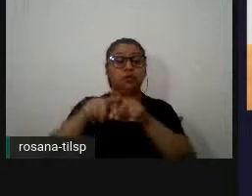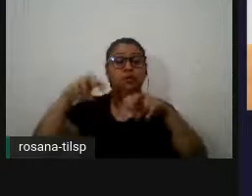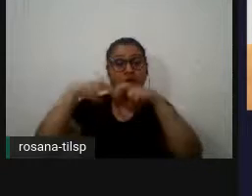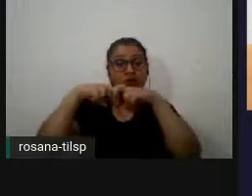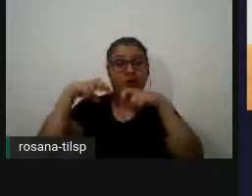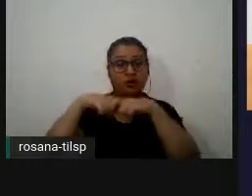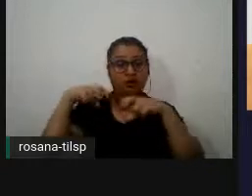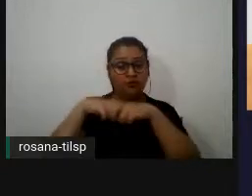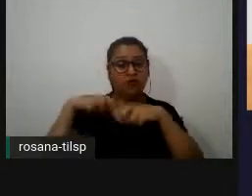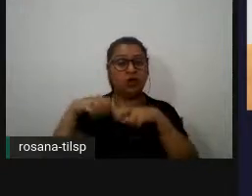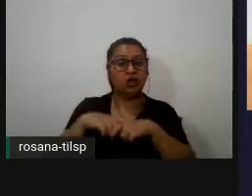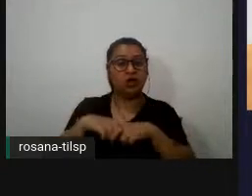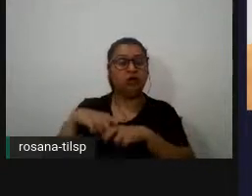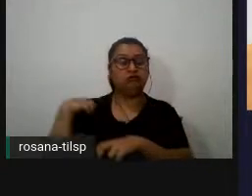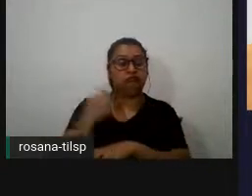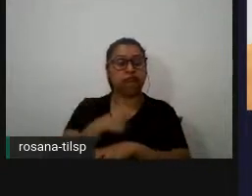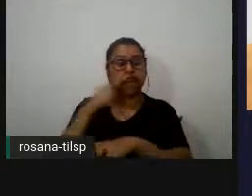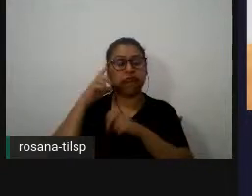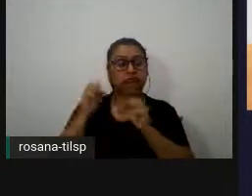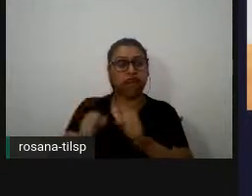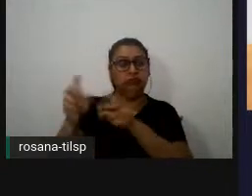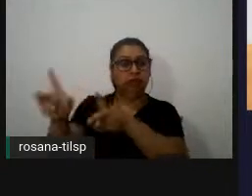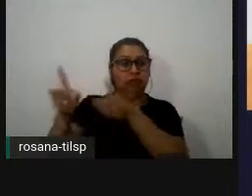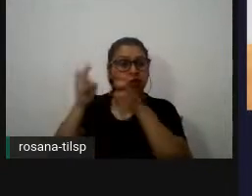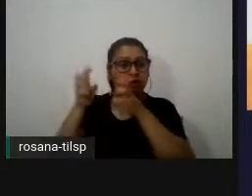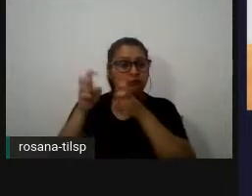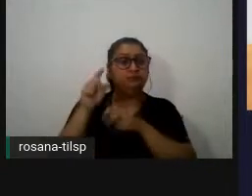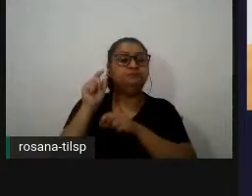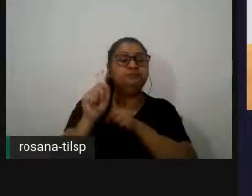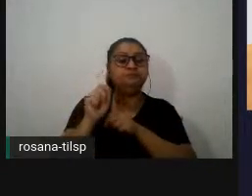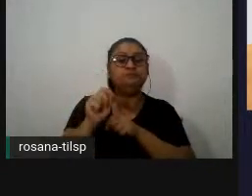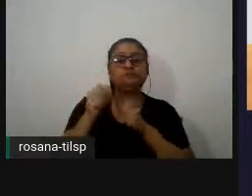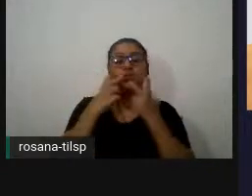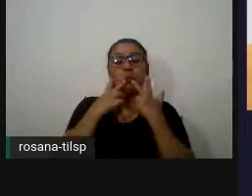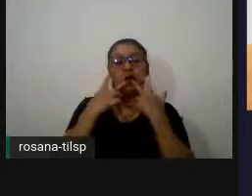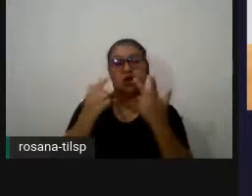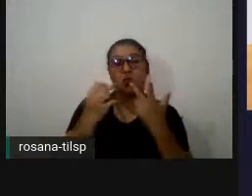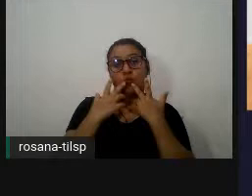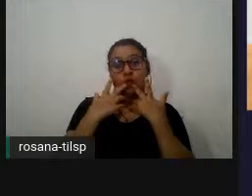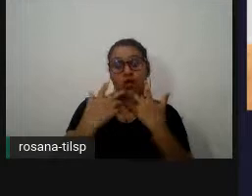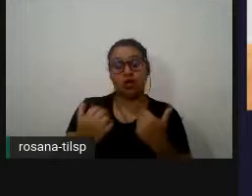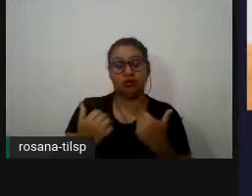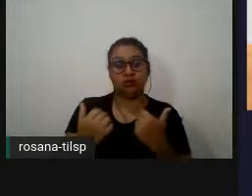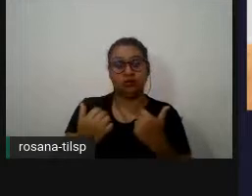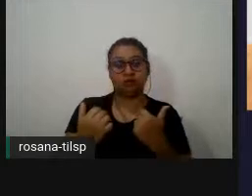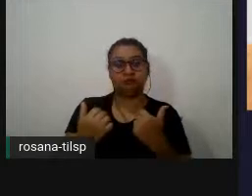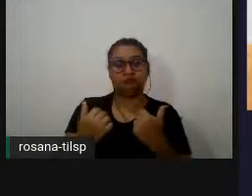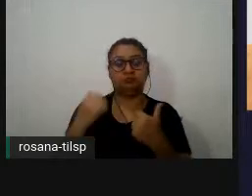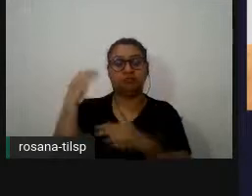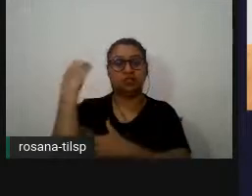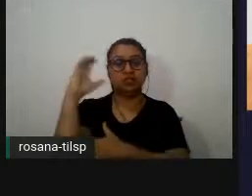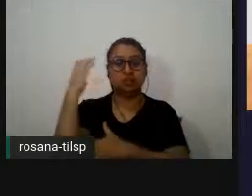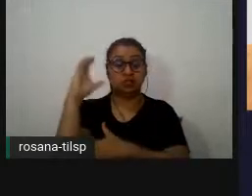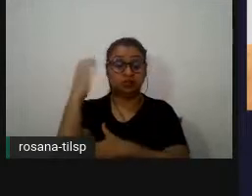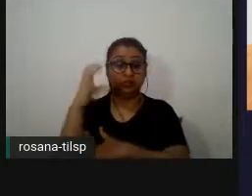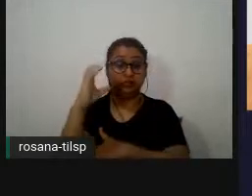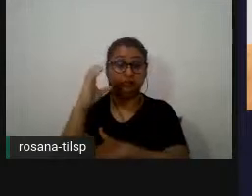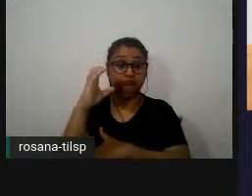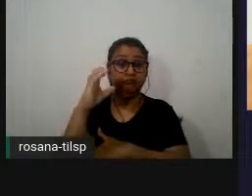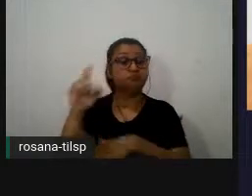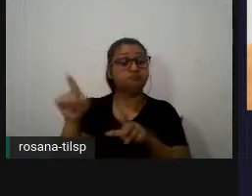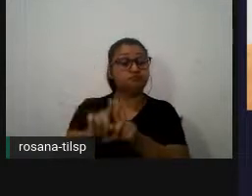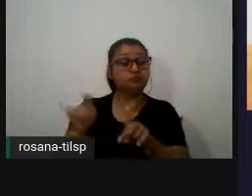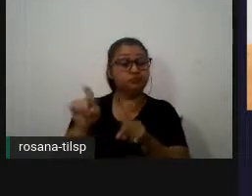interessante perceber que é uma linguagem científica mas que não é língua natural em todo o caso há sempre